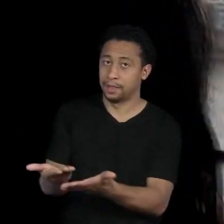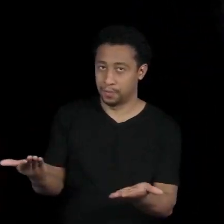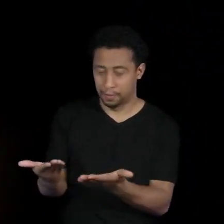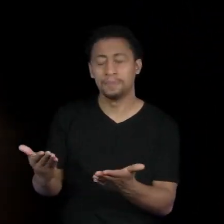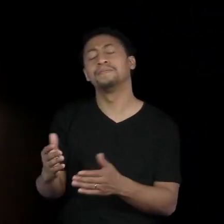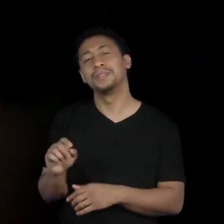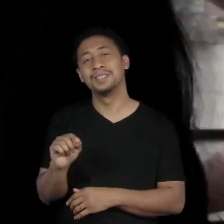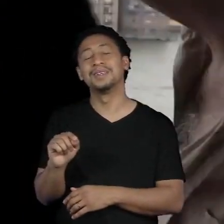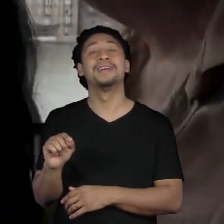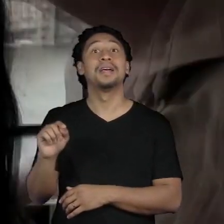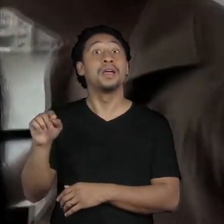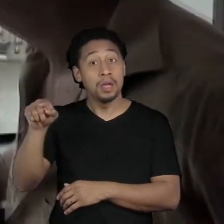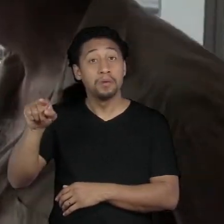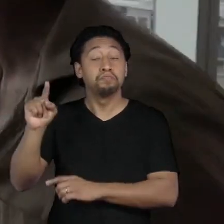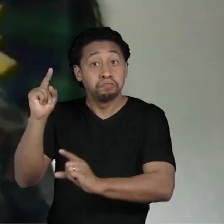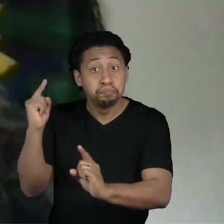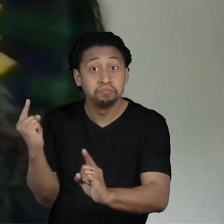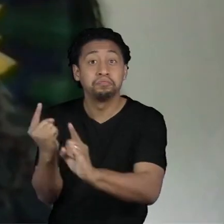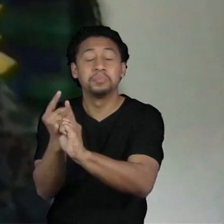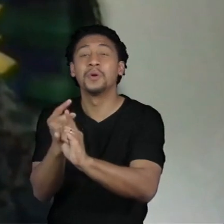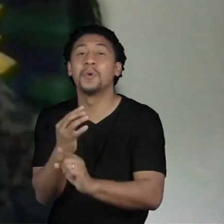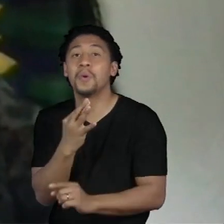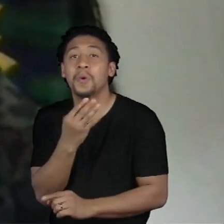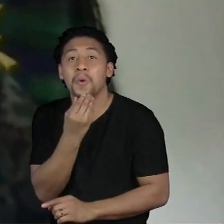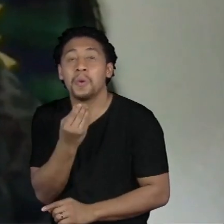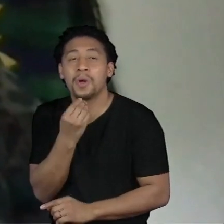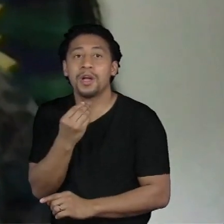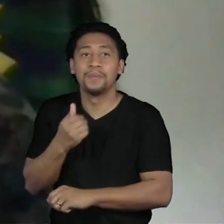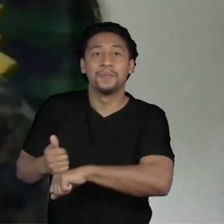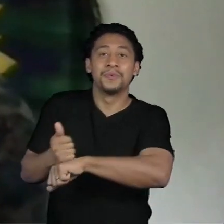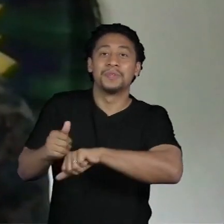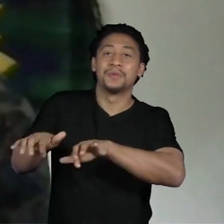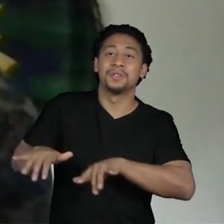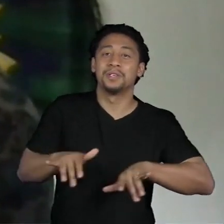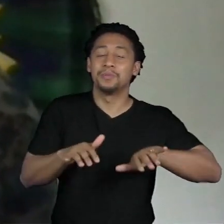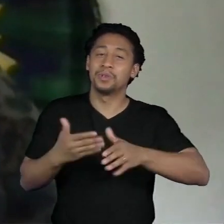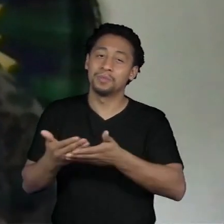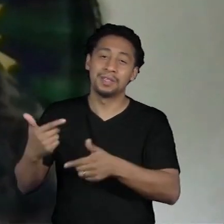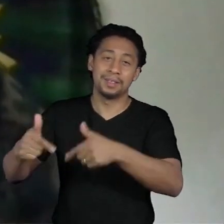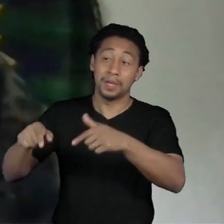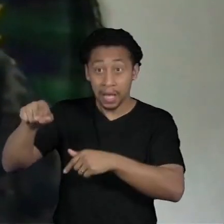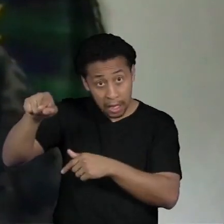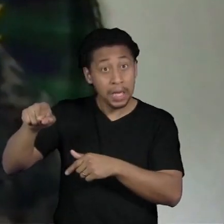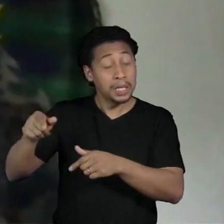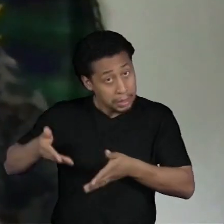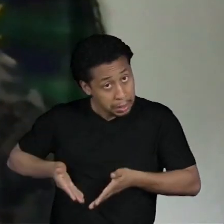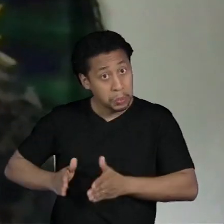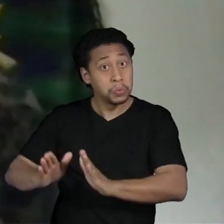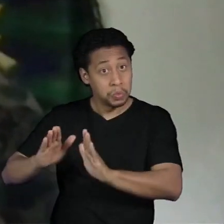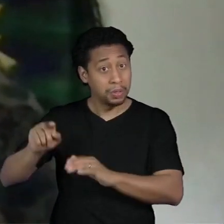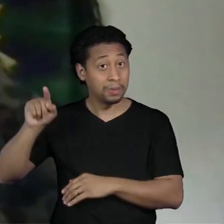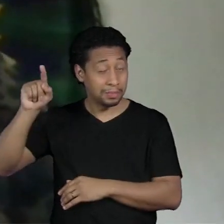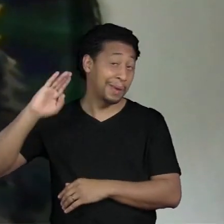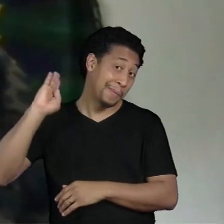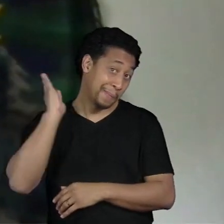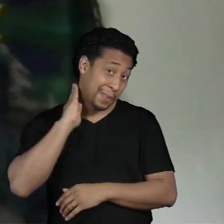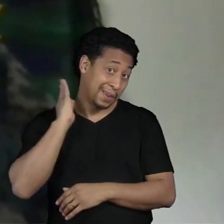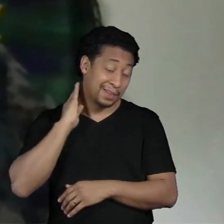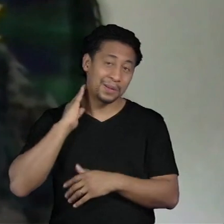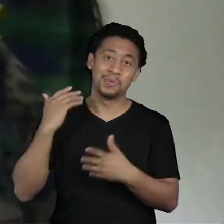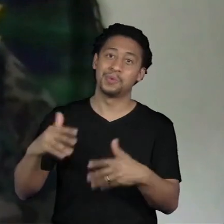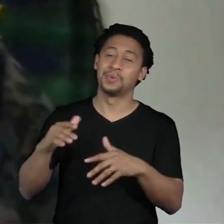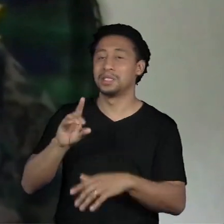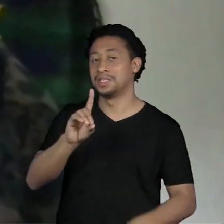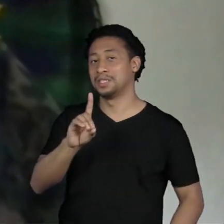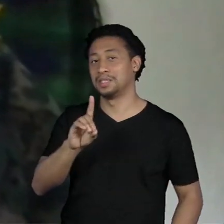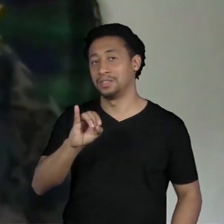lá eu conheci um músico comecei a fazer um trabalho com um músico do Pará um músico de Belém do Pará Diego Carneiro e